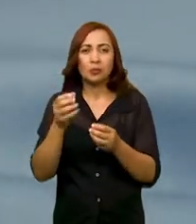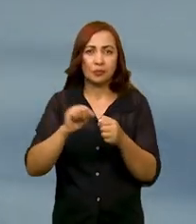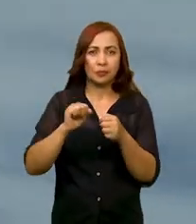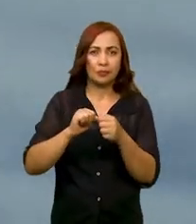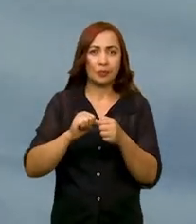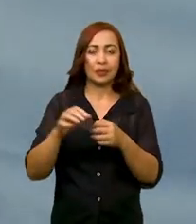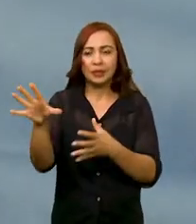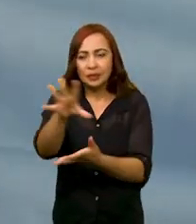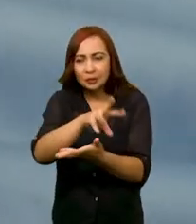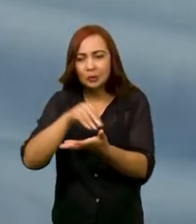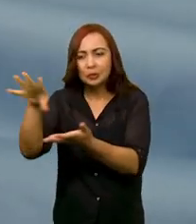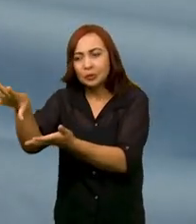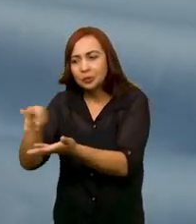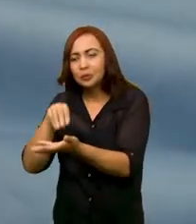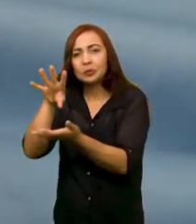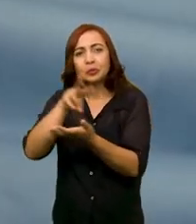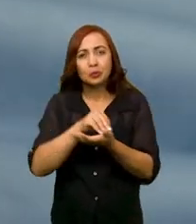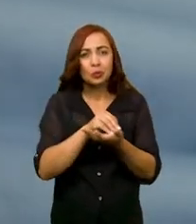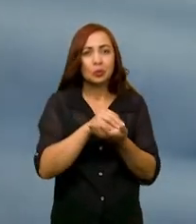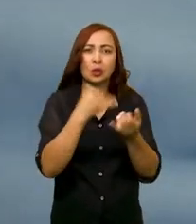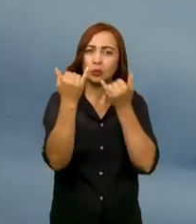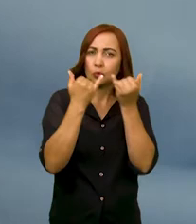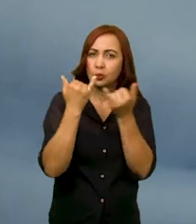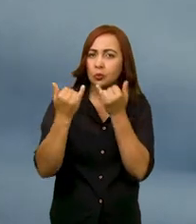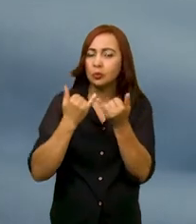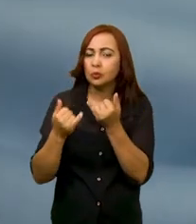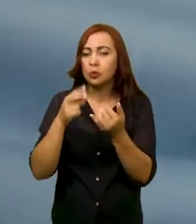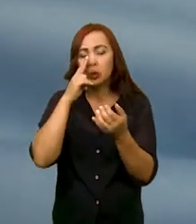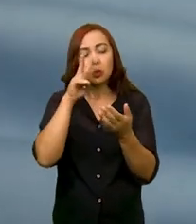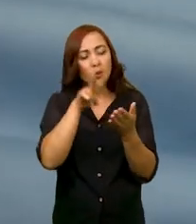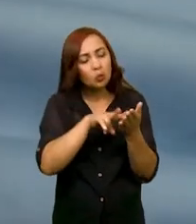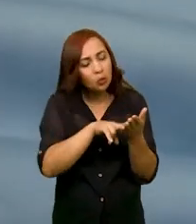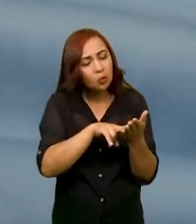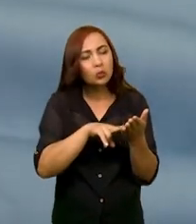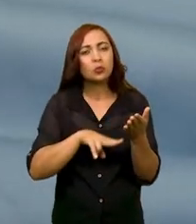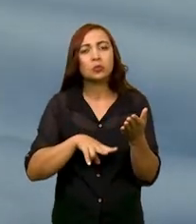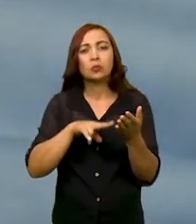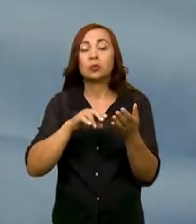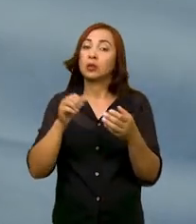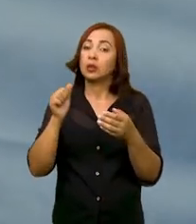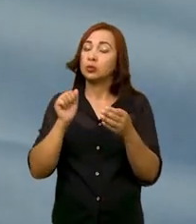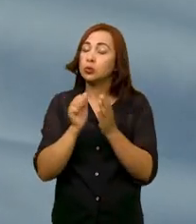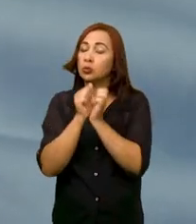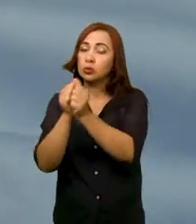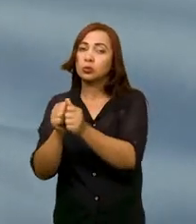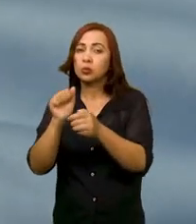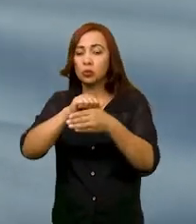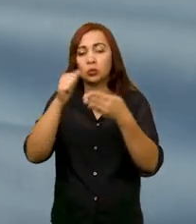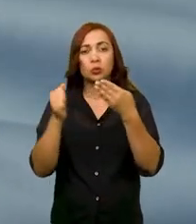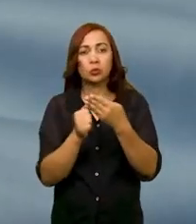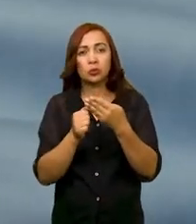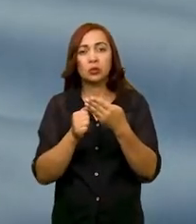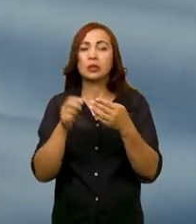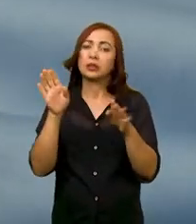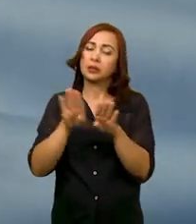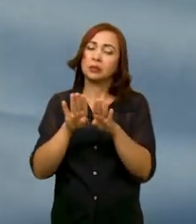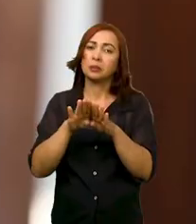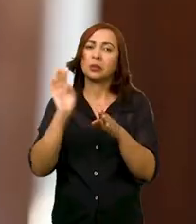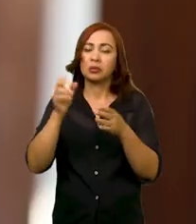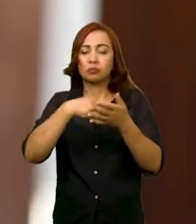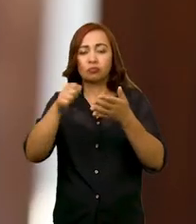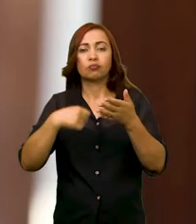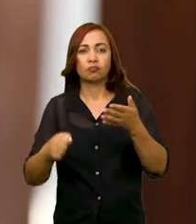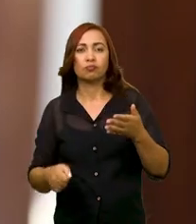E para isso a gente coletou esses dados e nós analisamos posteriormente a partir de alguns autores que se pautam nessa perspectiva.